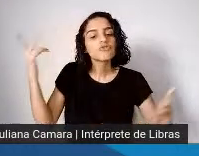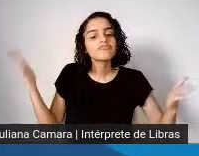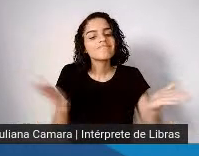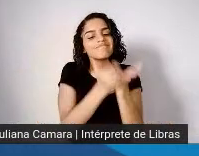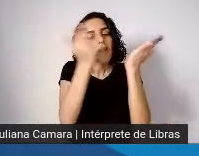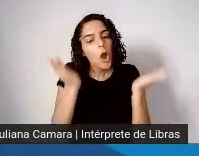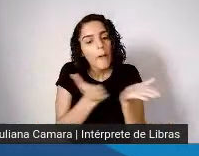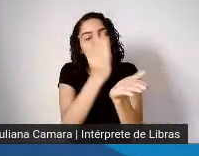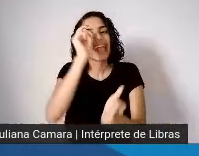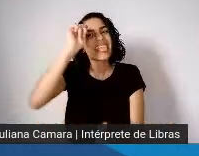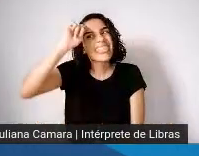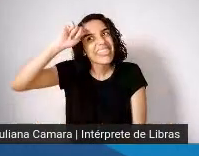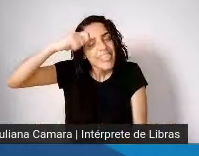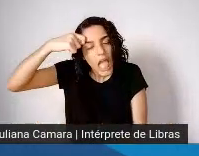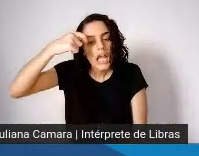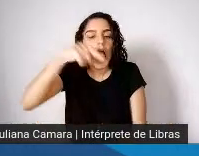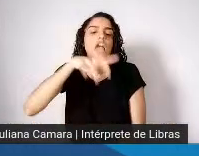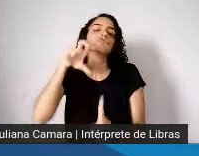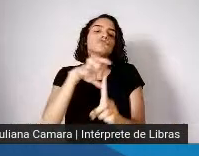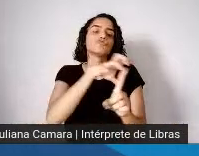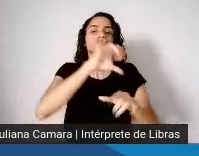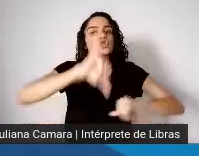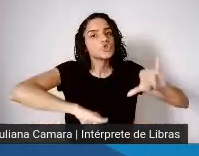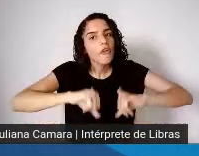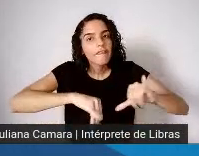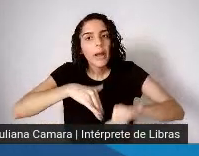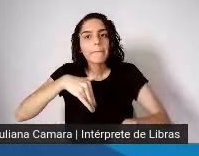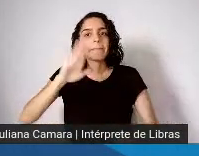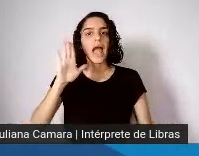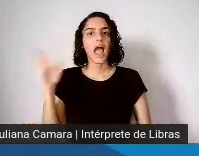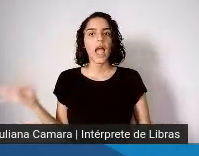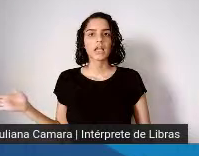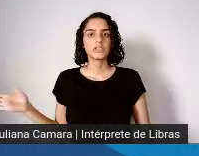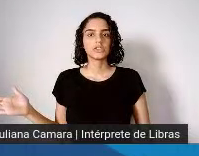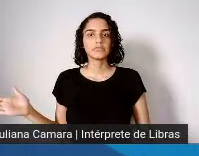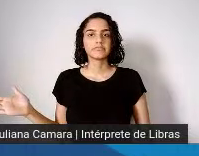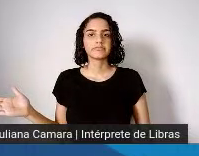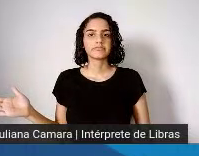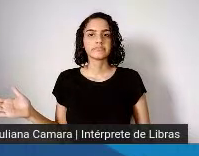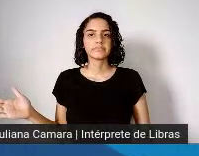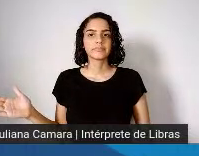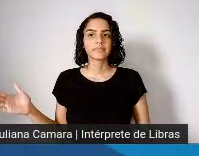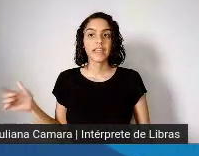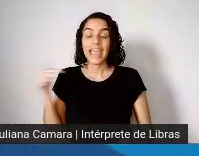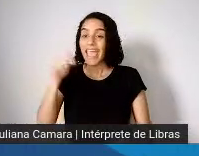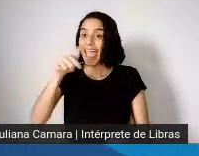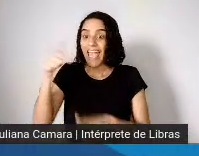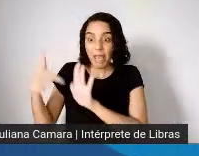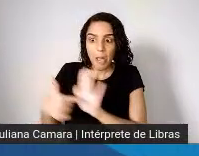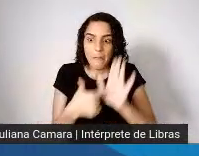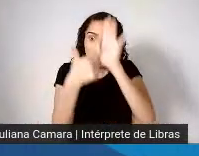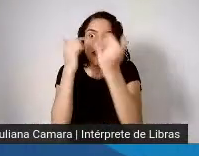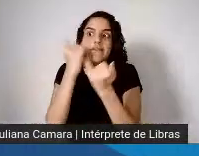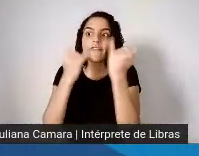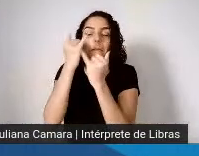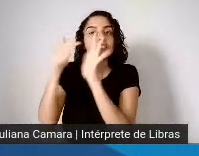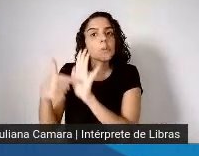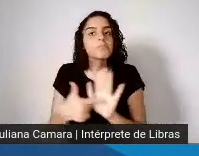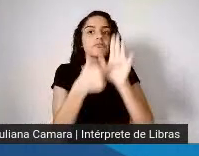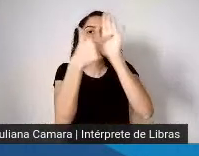o professor Maurício no início da sua exposição. Os riscos são distribuídos de formas desigual também.